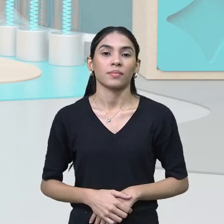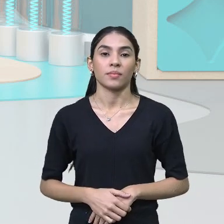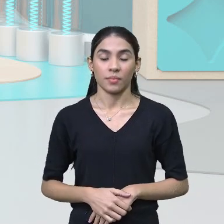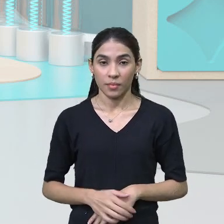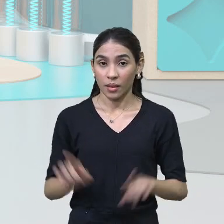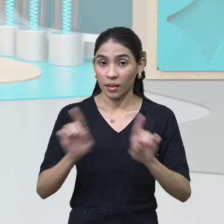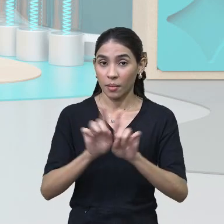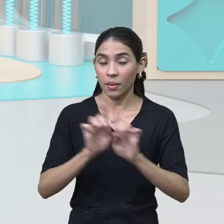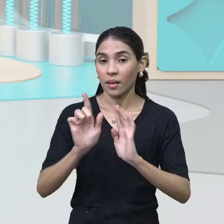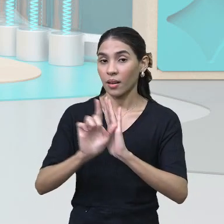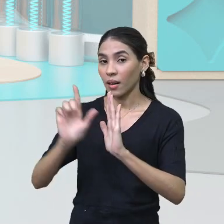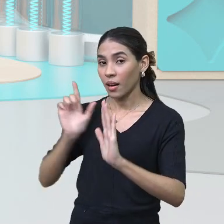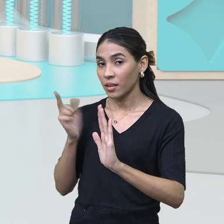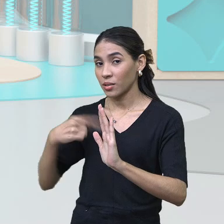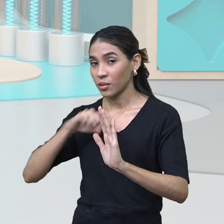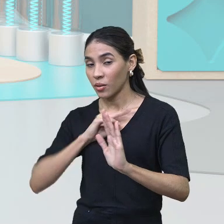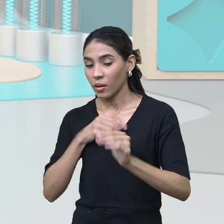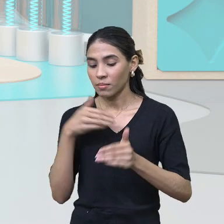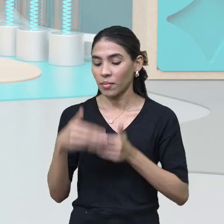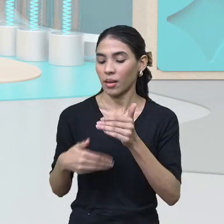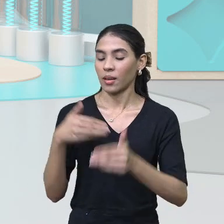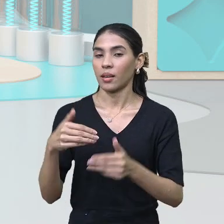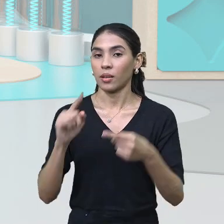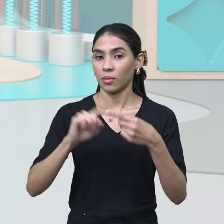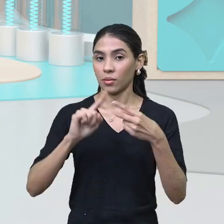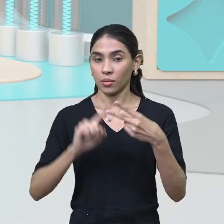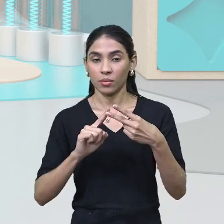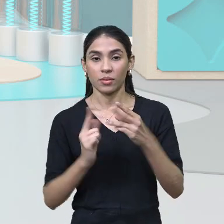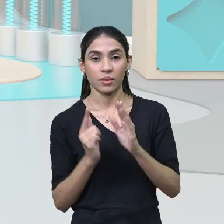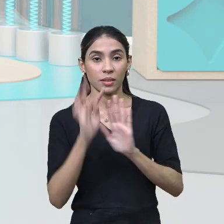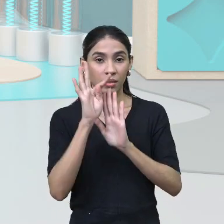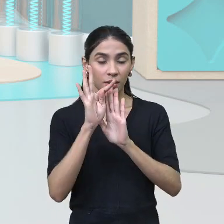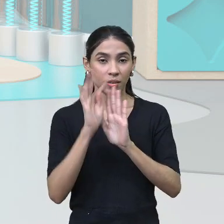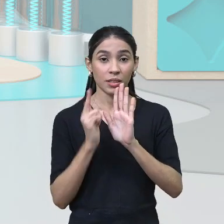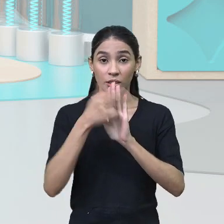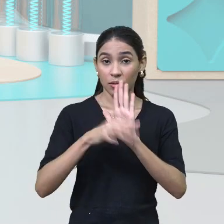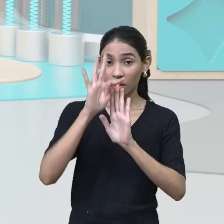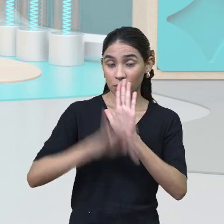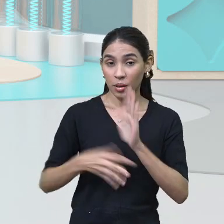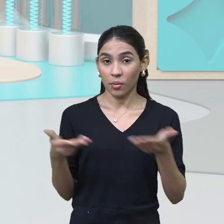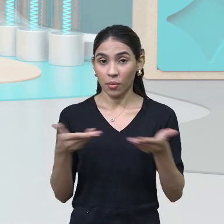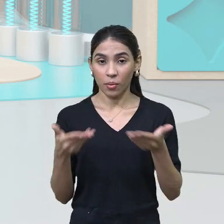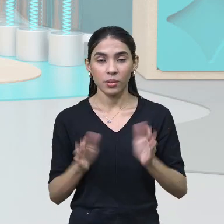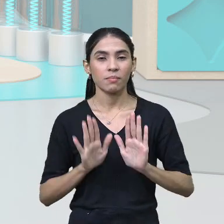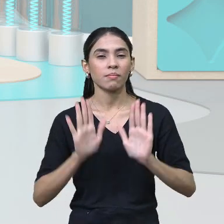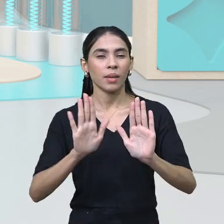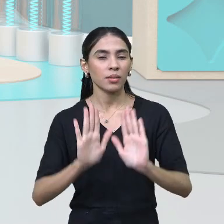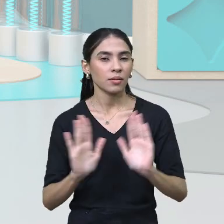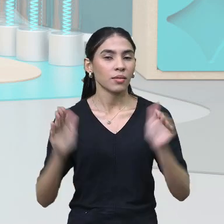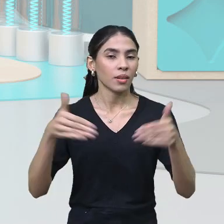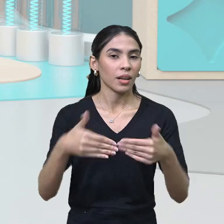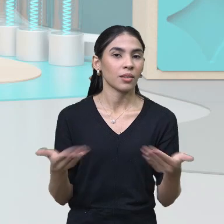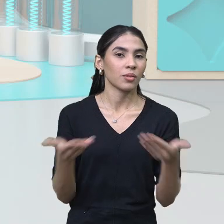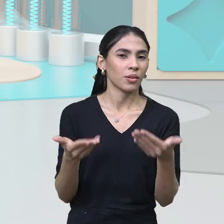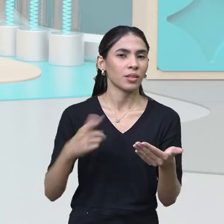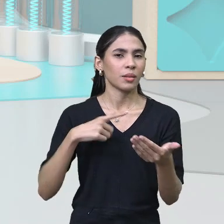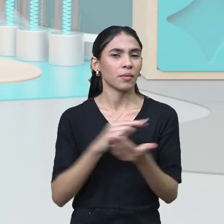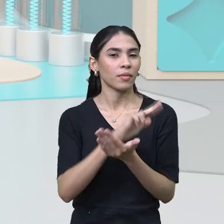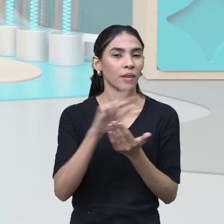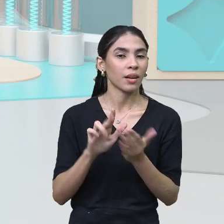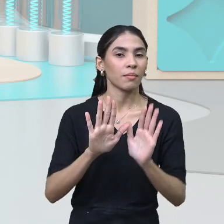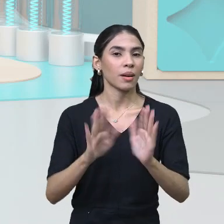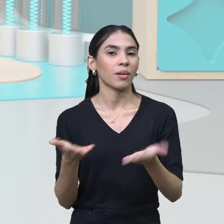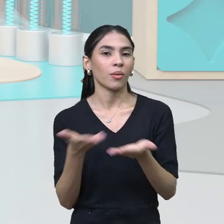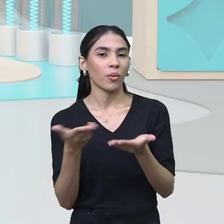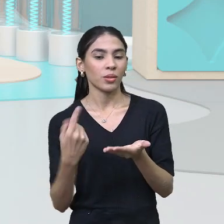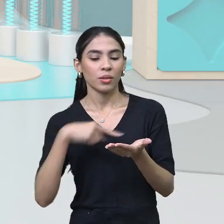antes de a gente desenvolver os dois gêneros textuais de hoje, mais especificamente, nós temos vários, mas hoje a